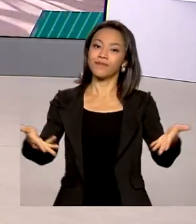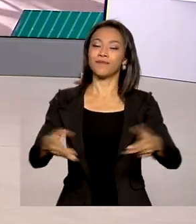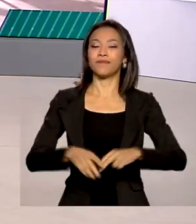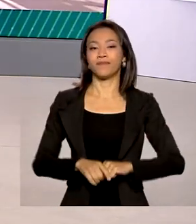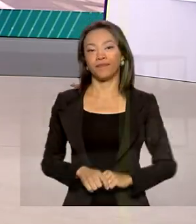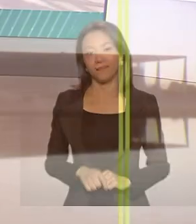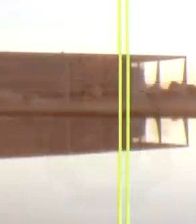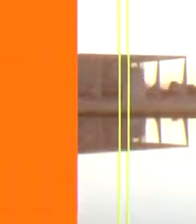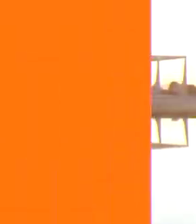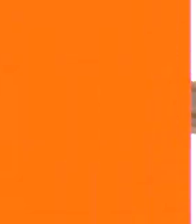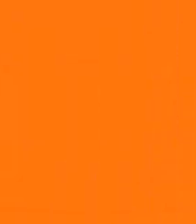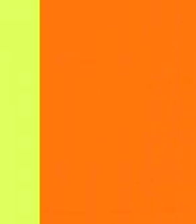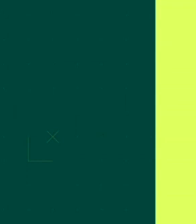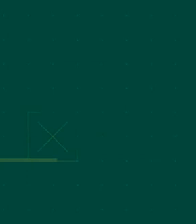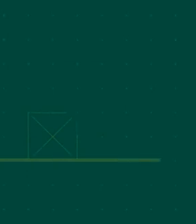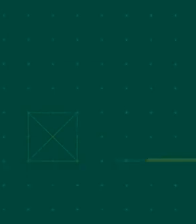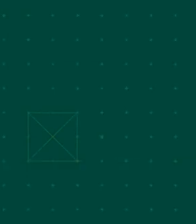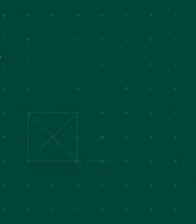ar.